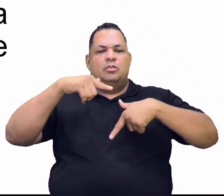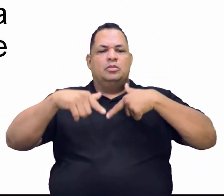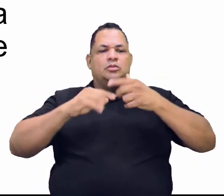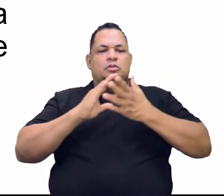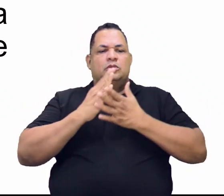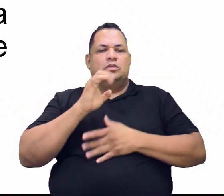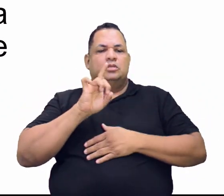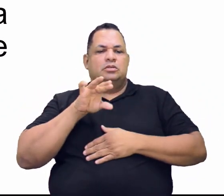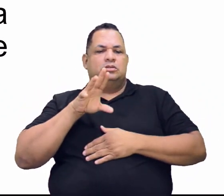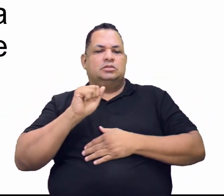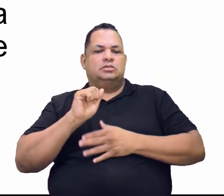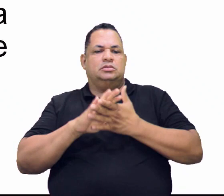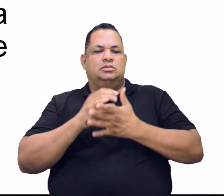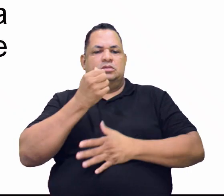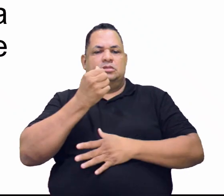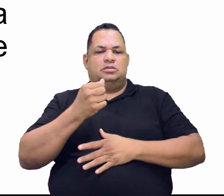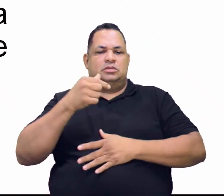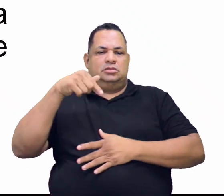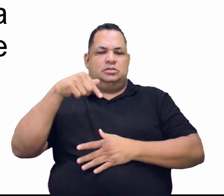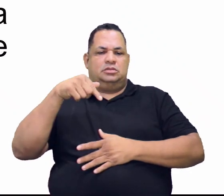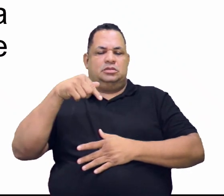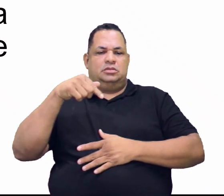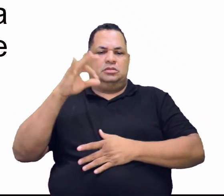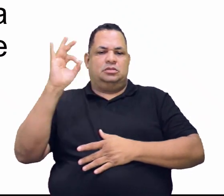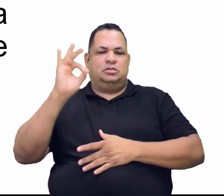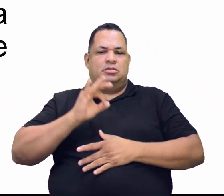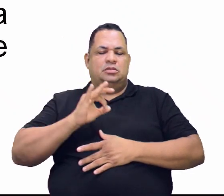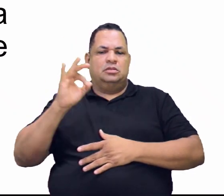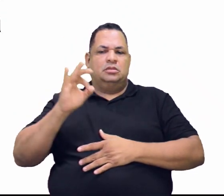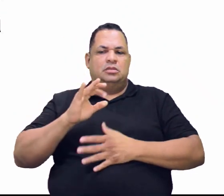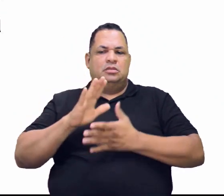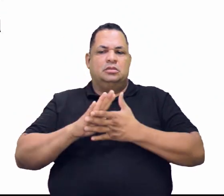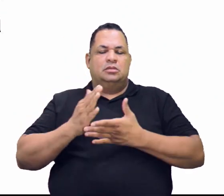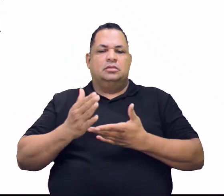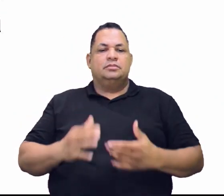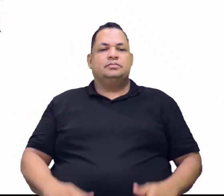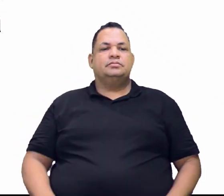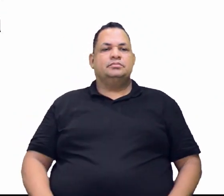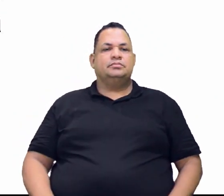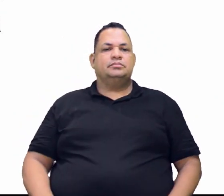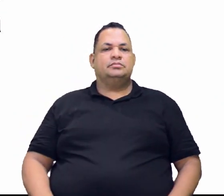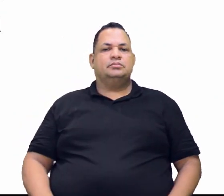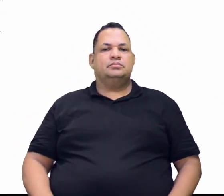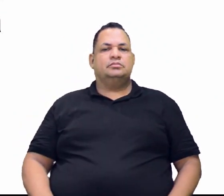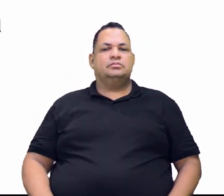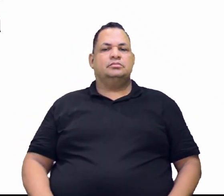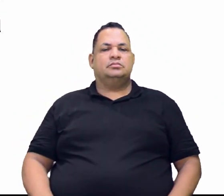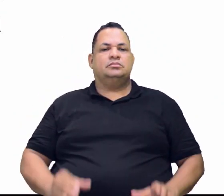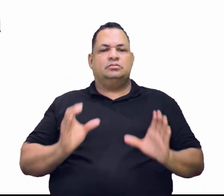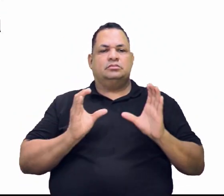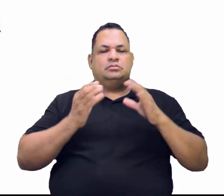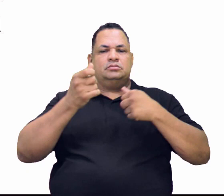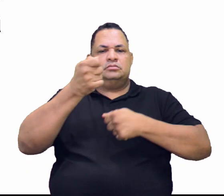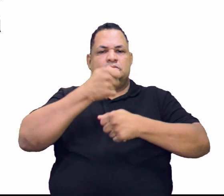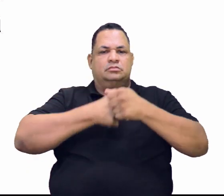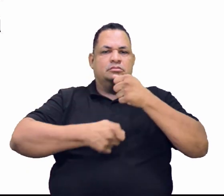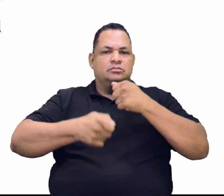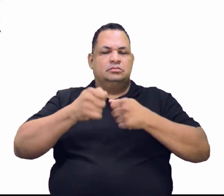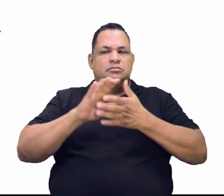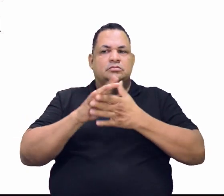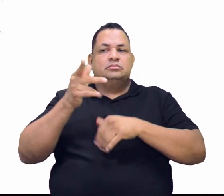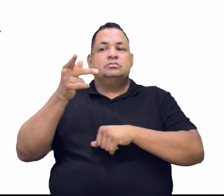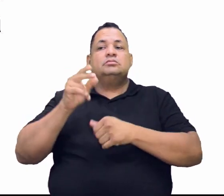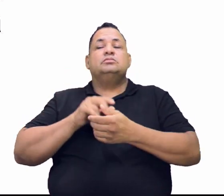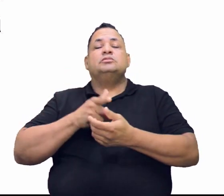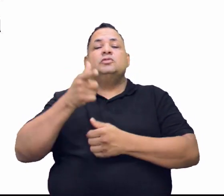Com 67%, cara. Nossa! Foi para cima, né? Grupos econômicos,